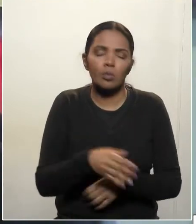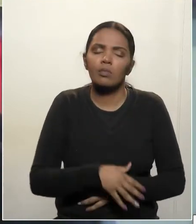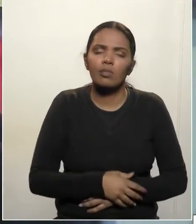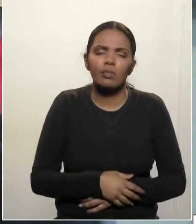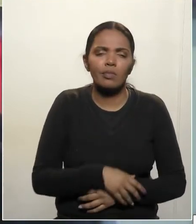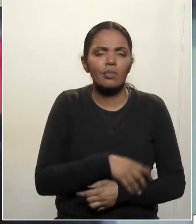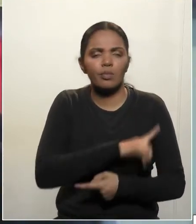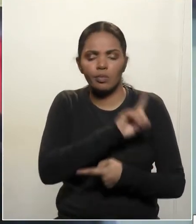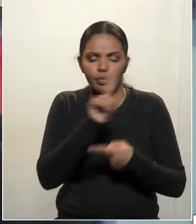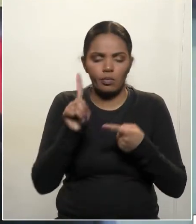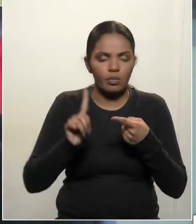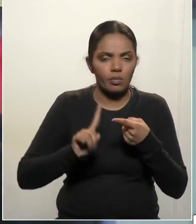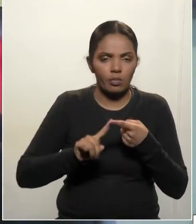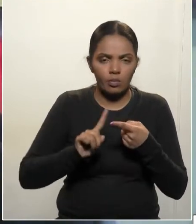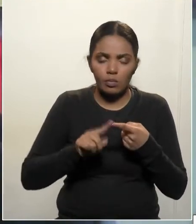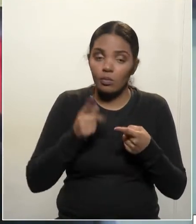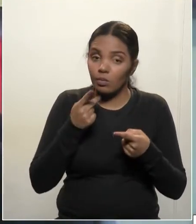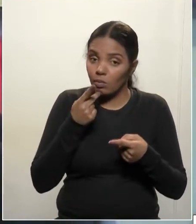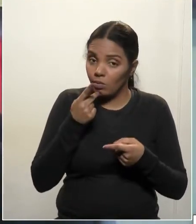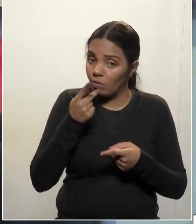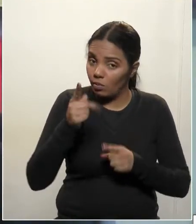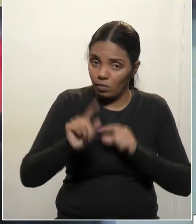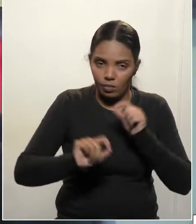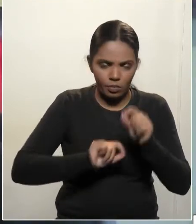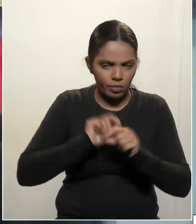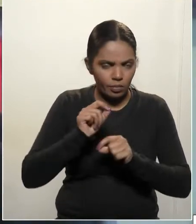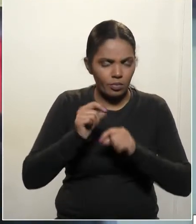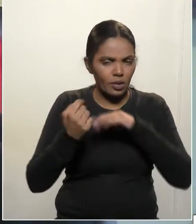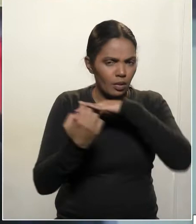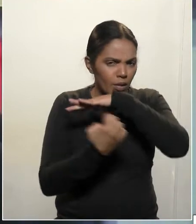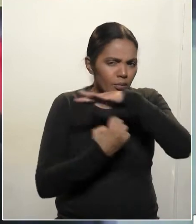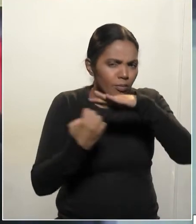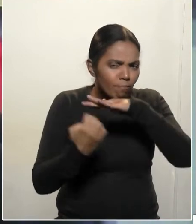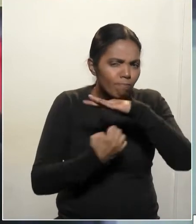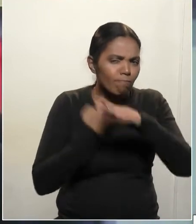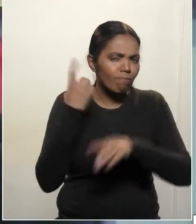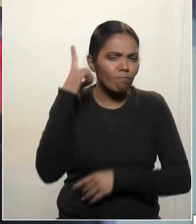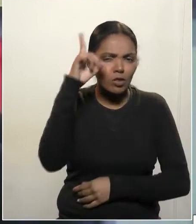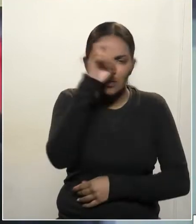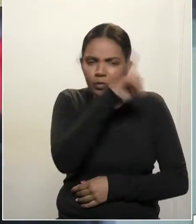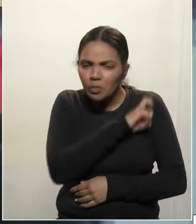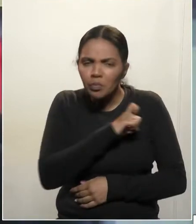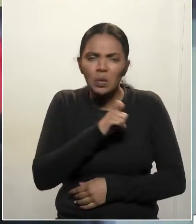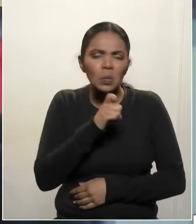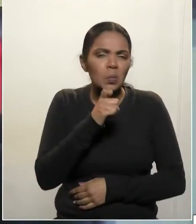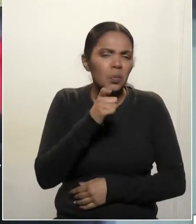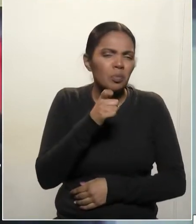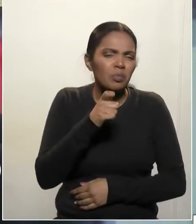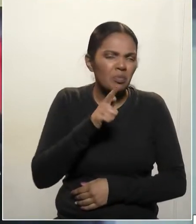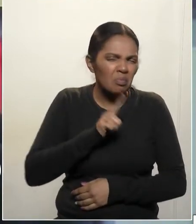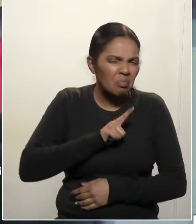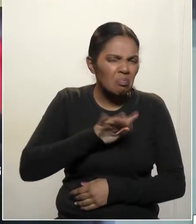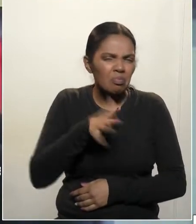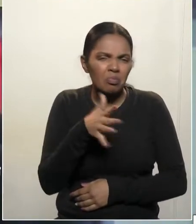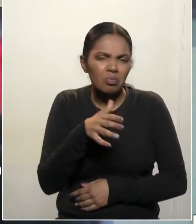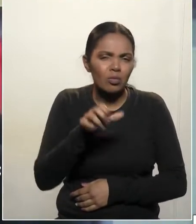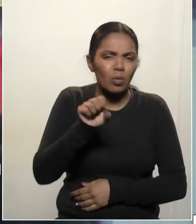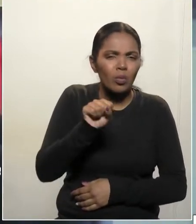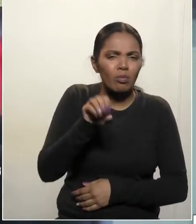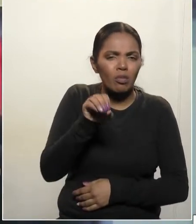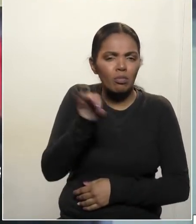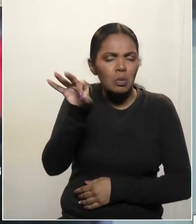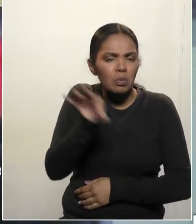Primeiro, a alegação é que as empresas estariam em uma situação muito difícil e que teriam cerca de 80% dos seus